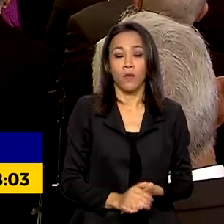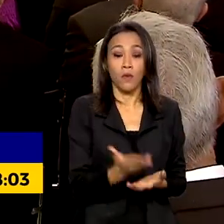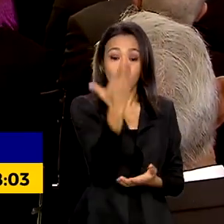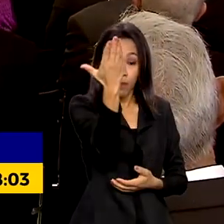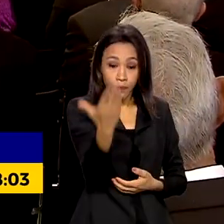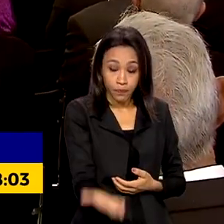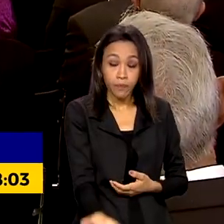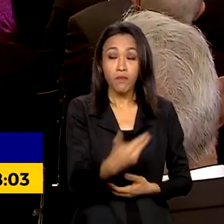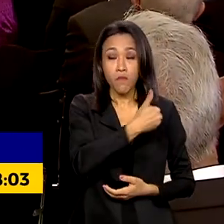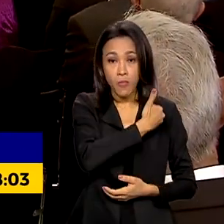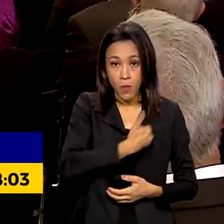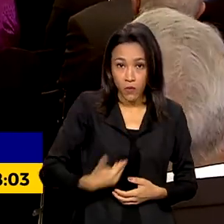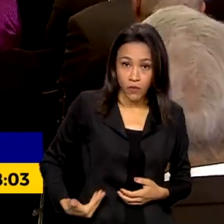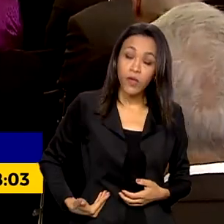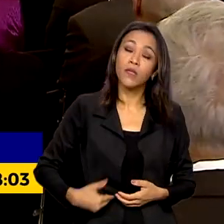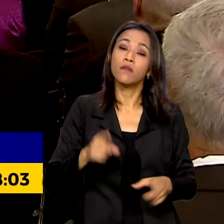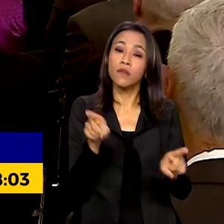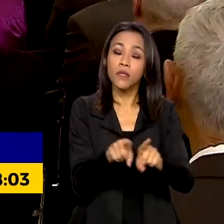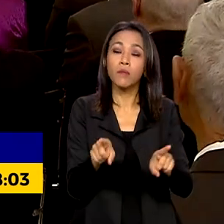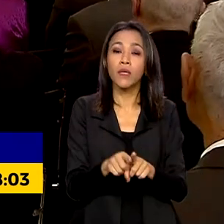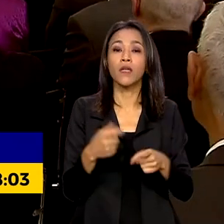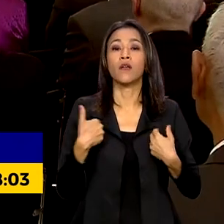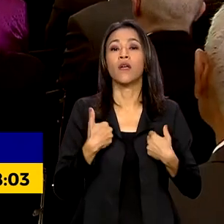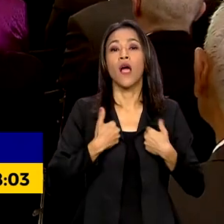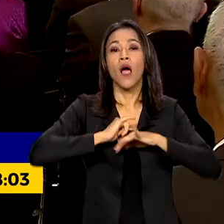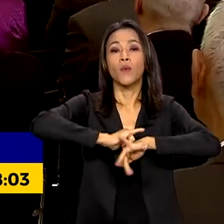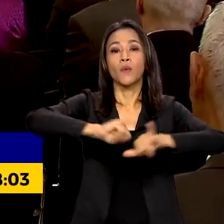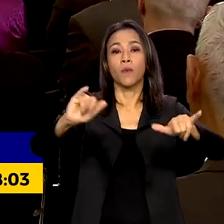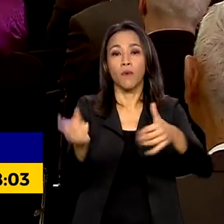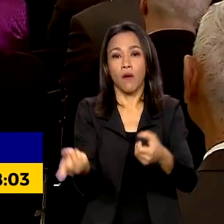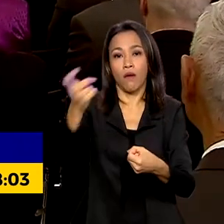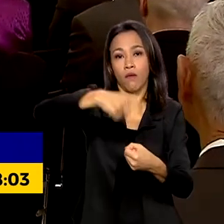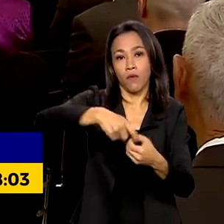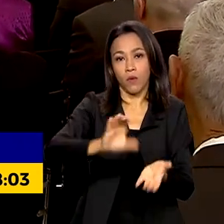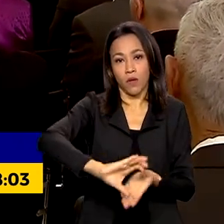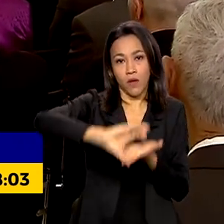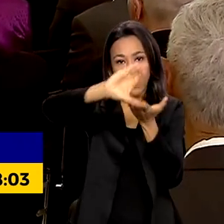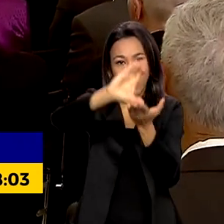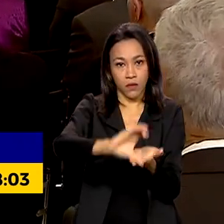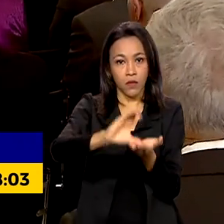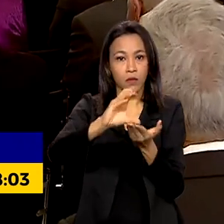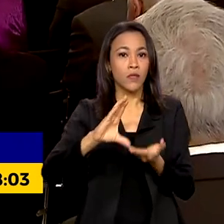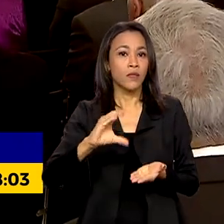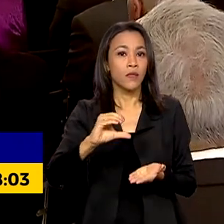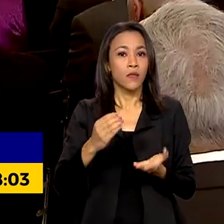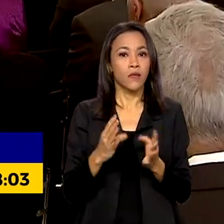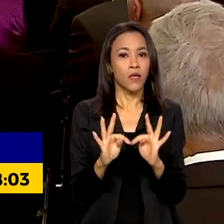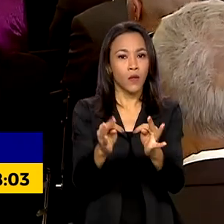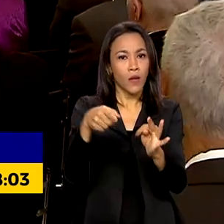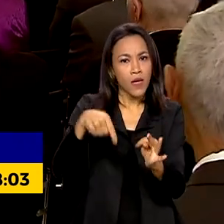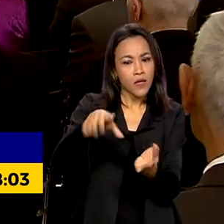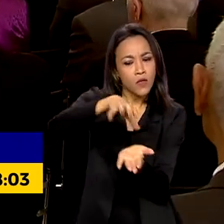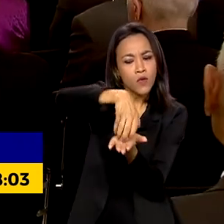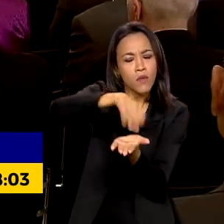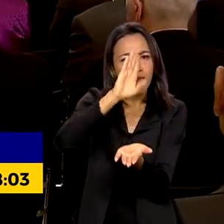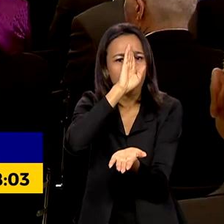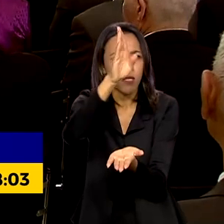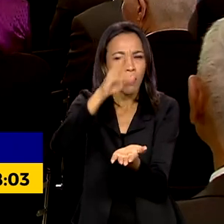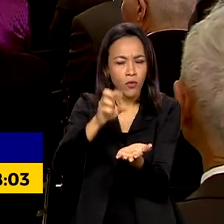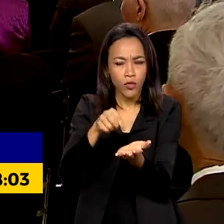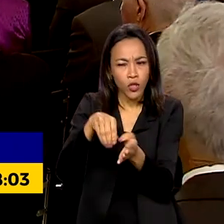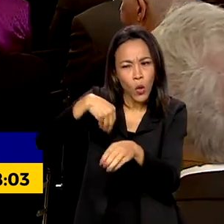oficializou a retomada do Conselho Nacional de Ciência e Tecnologia, principal órgão de assessoramento